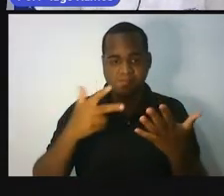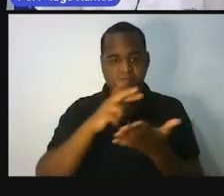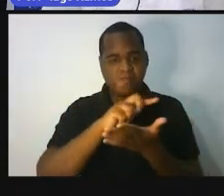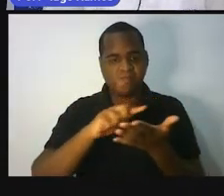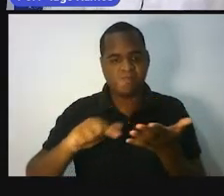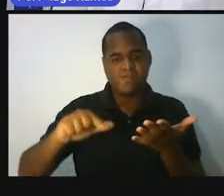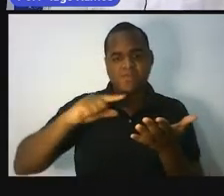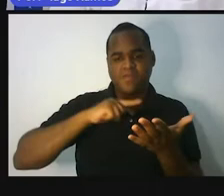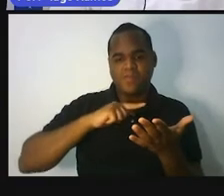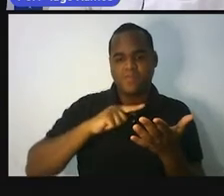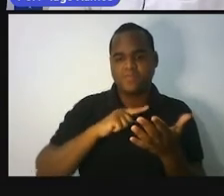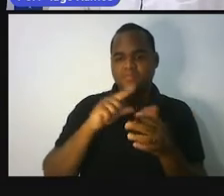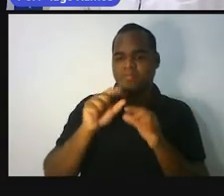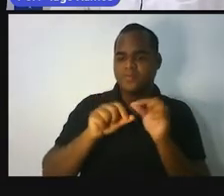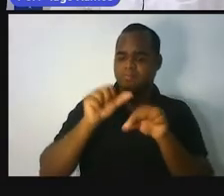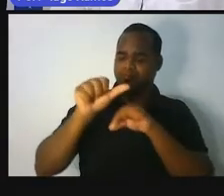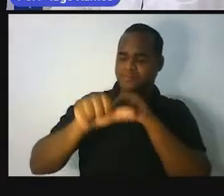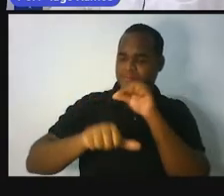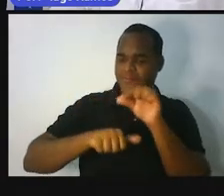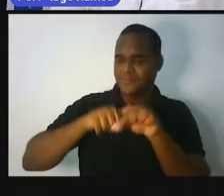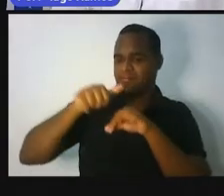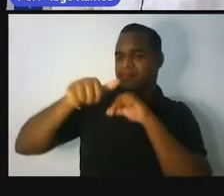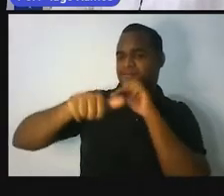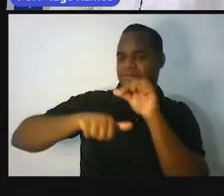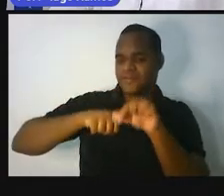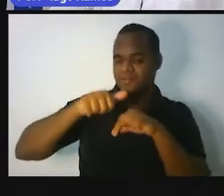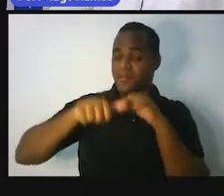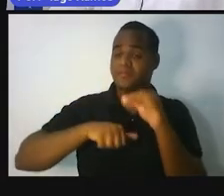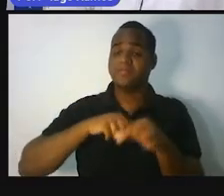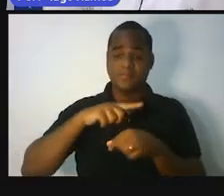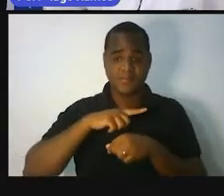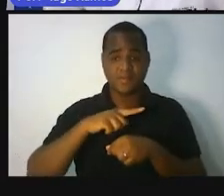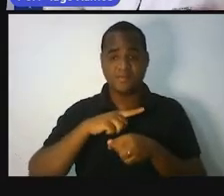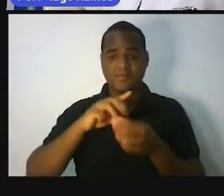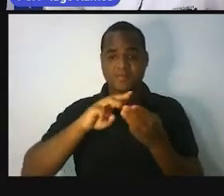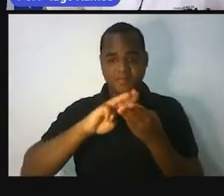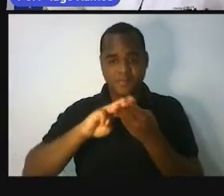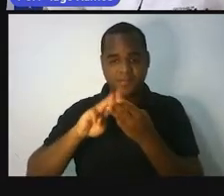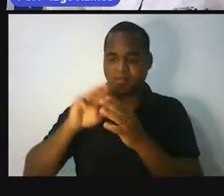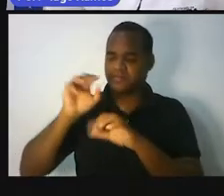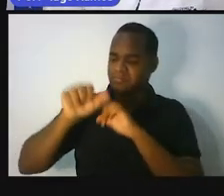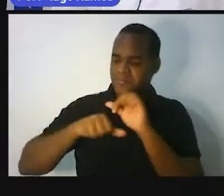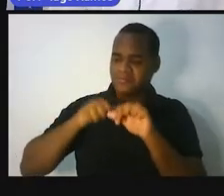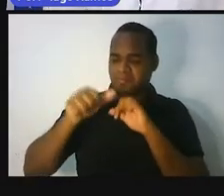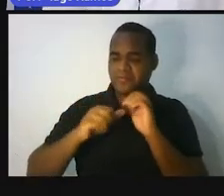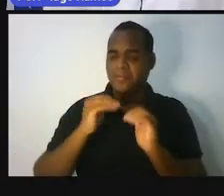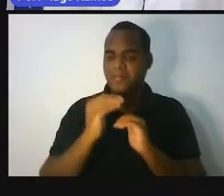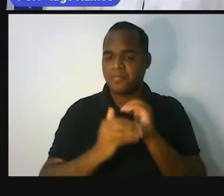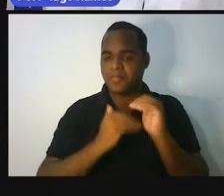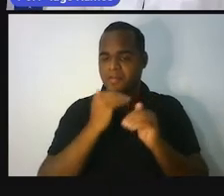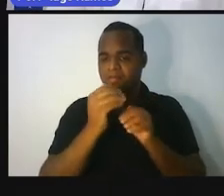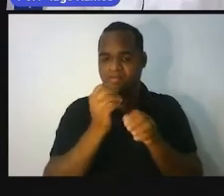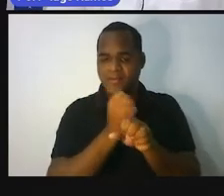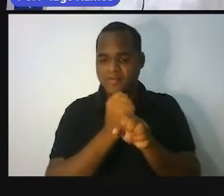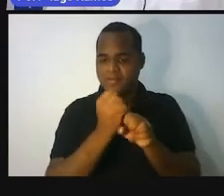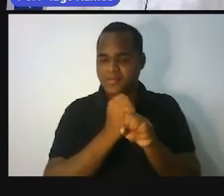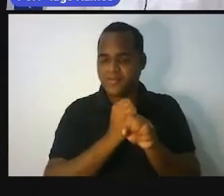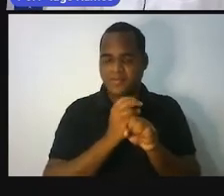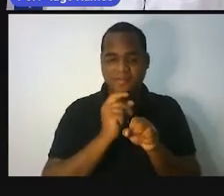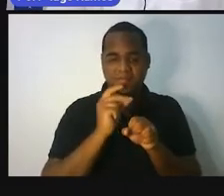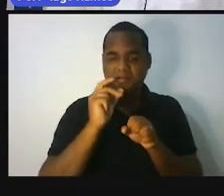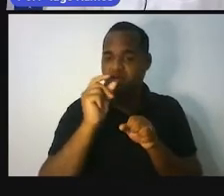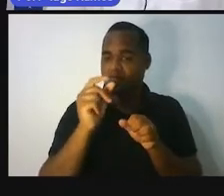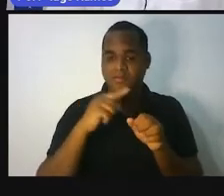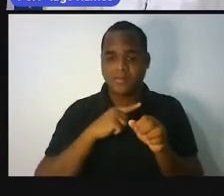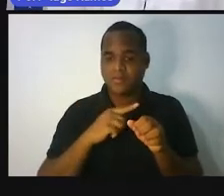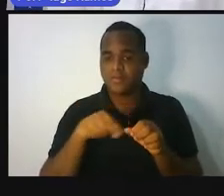transformações. A forma como a matemática ela foi desenvolvida ao longo do tempo não é como nós